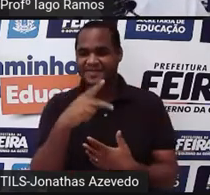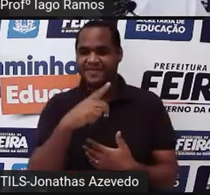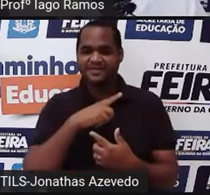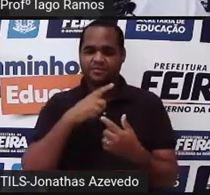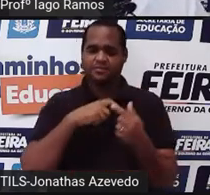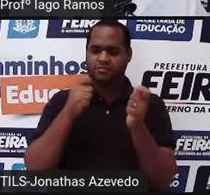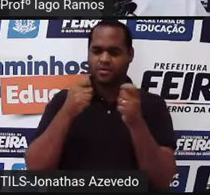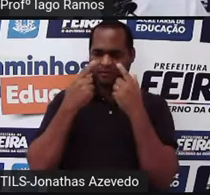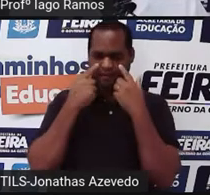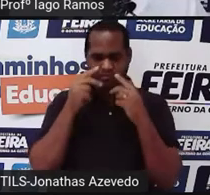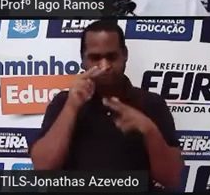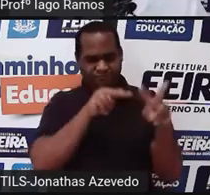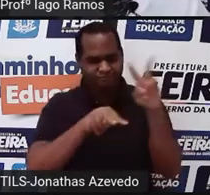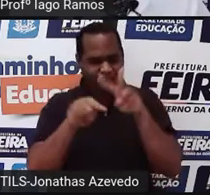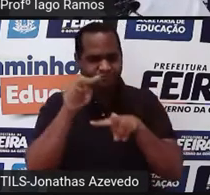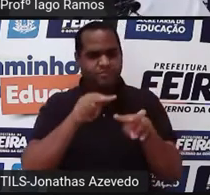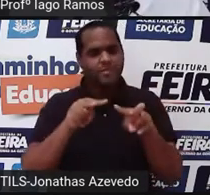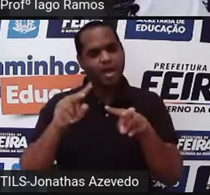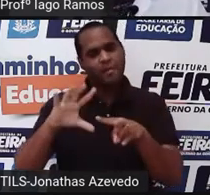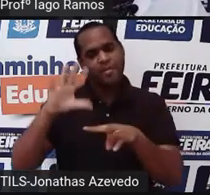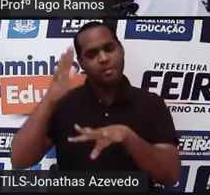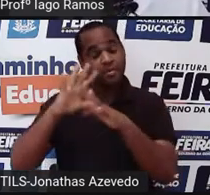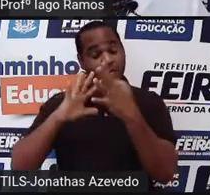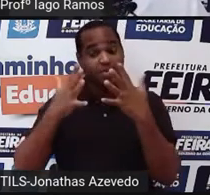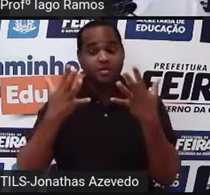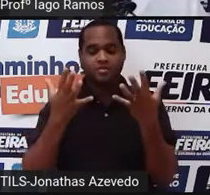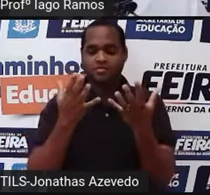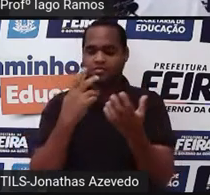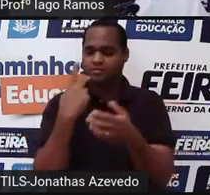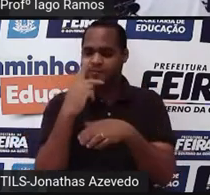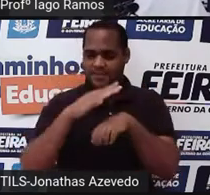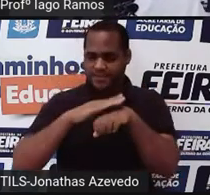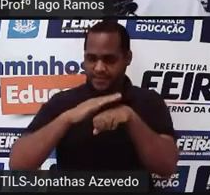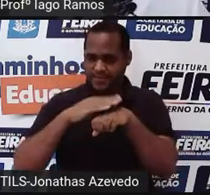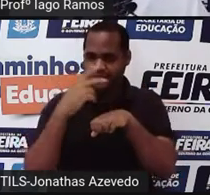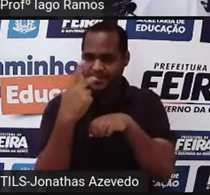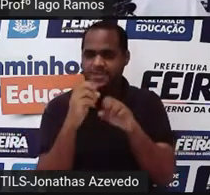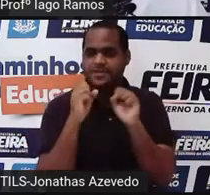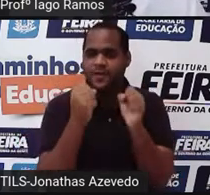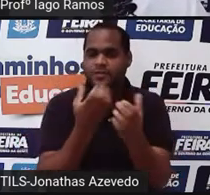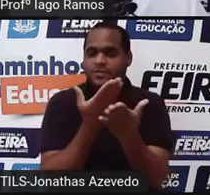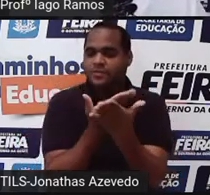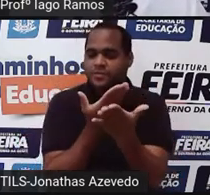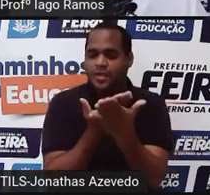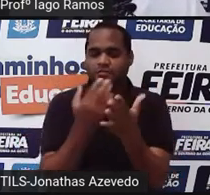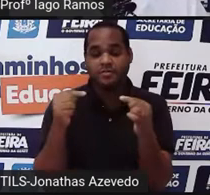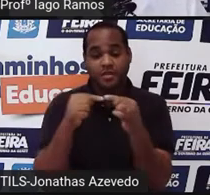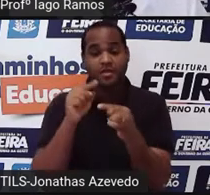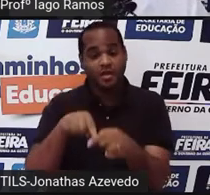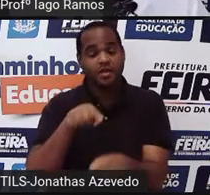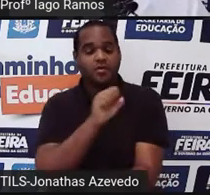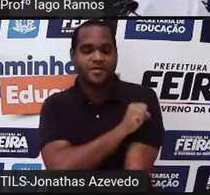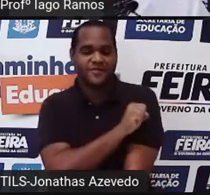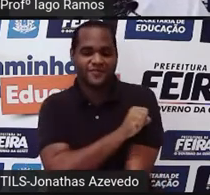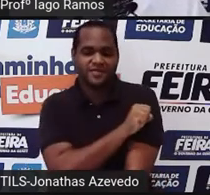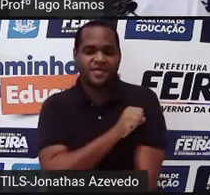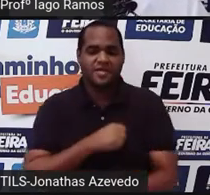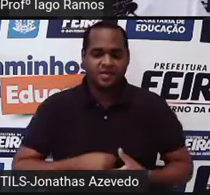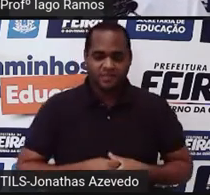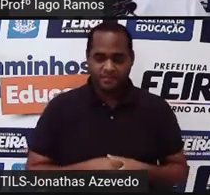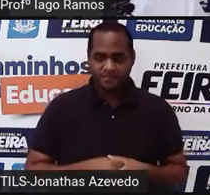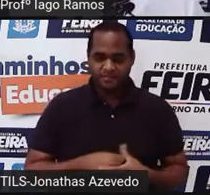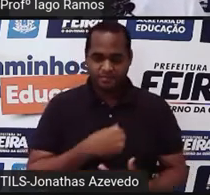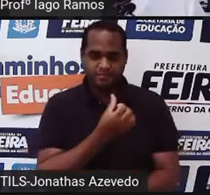você já tenha visto isso em algum momento, já que você é um estudante, é uma estudante do oitavo ano, então do